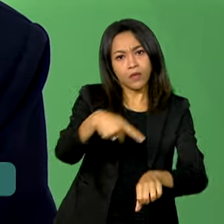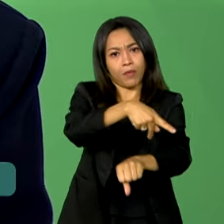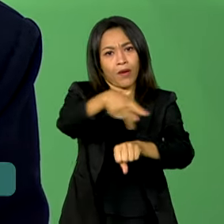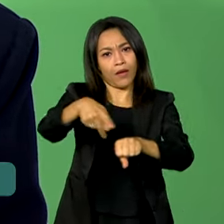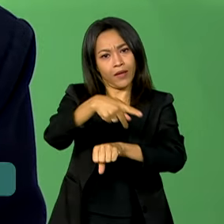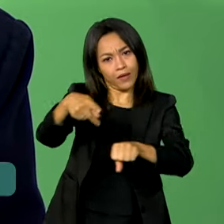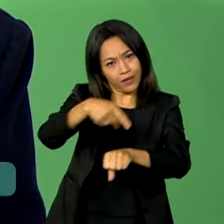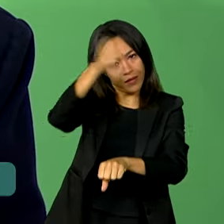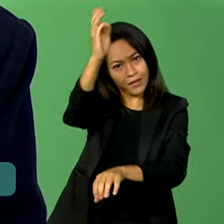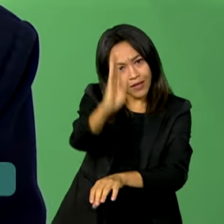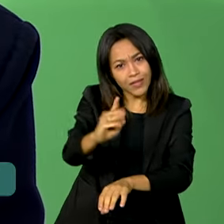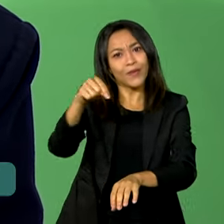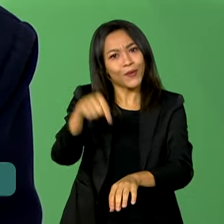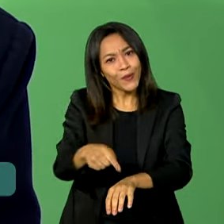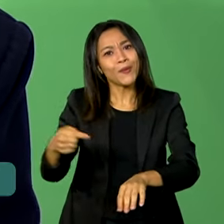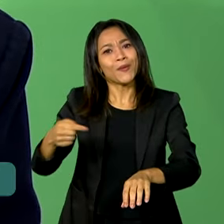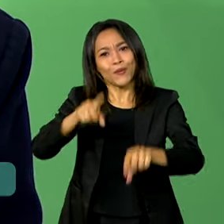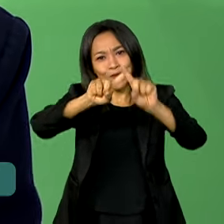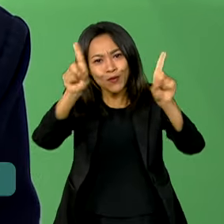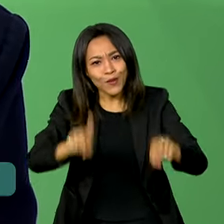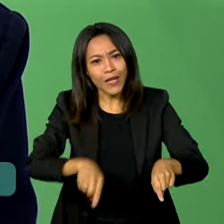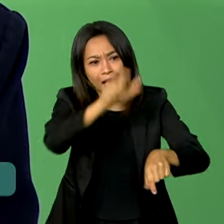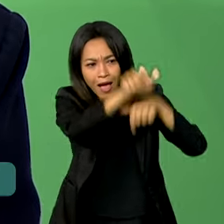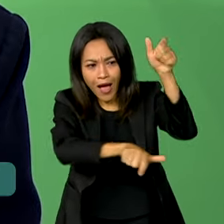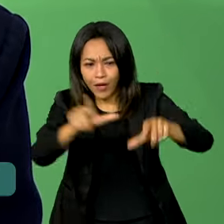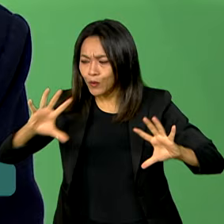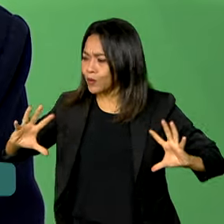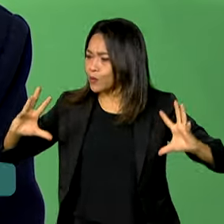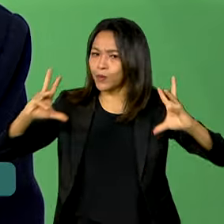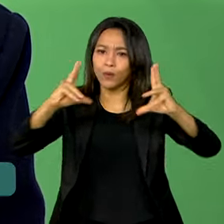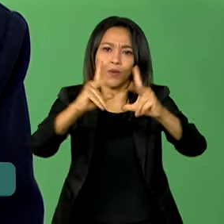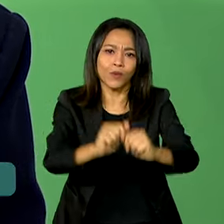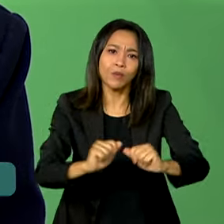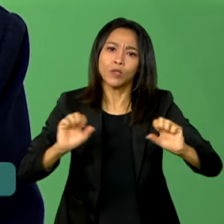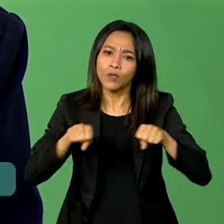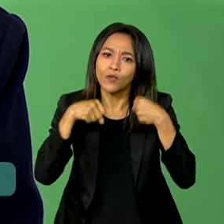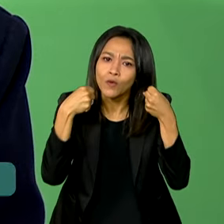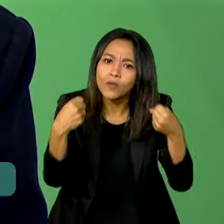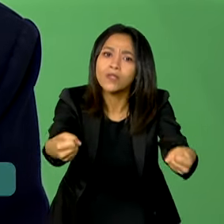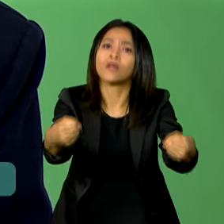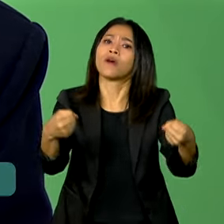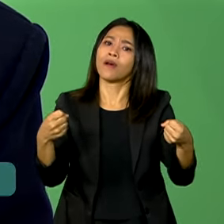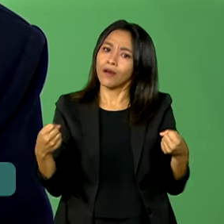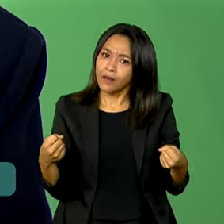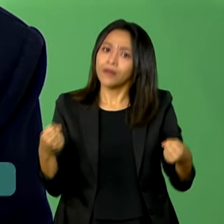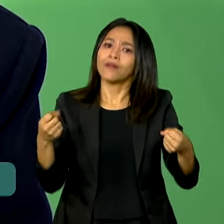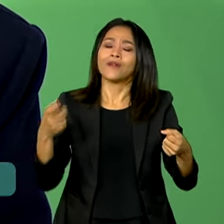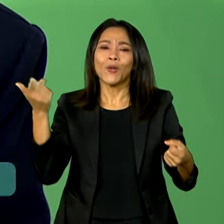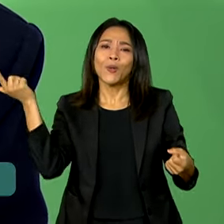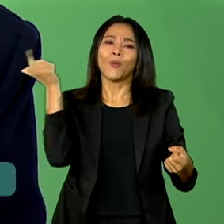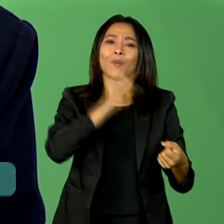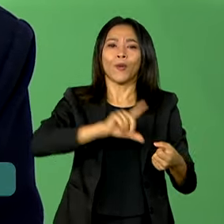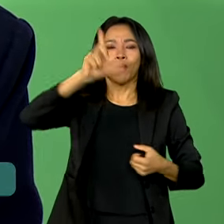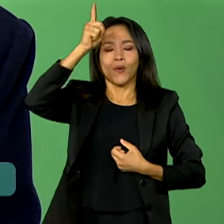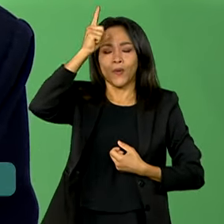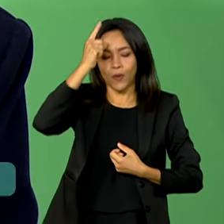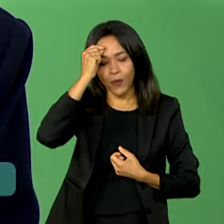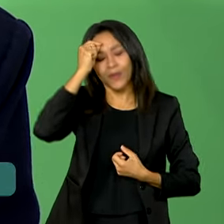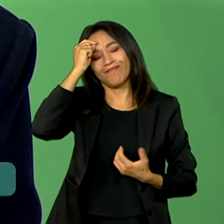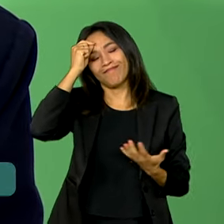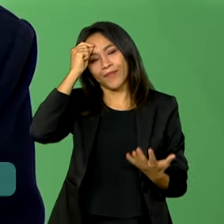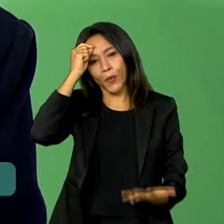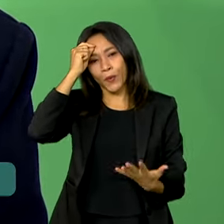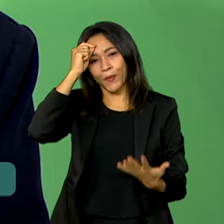Estado brasileiro, os funcionários brasileiros, todo mundo bastante heróico, conseguiu permitir